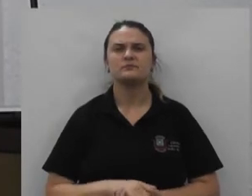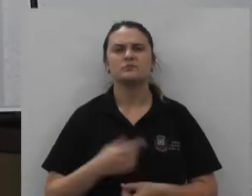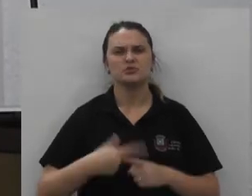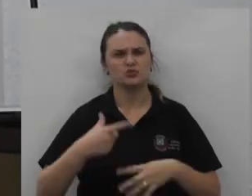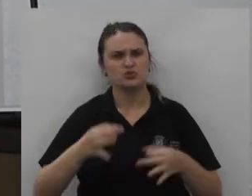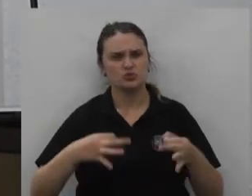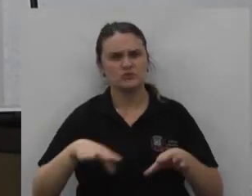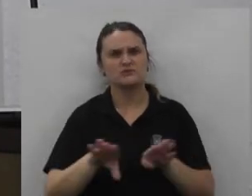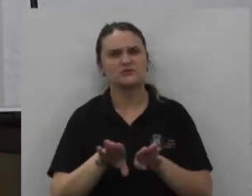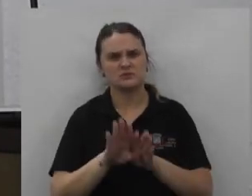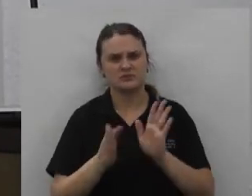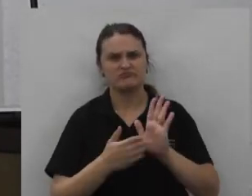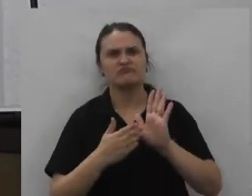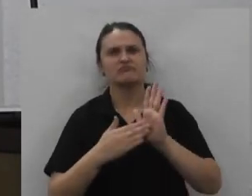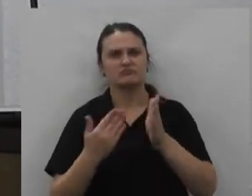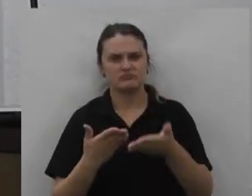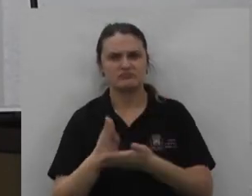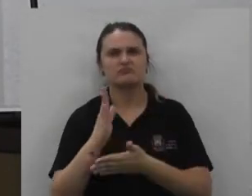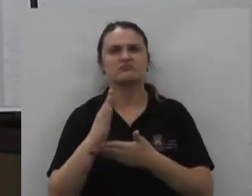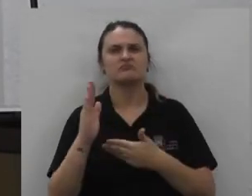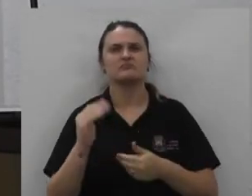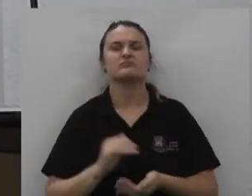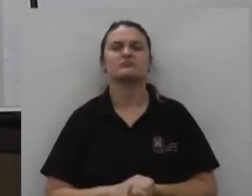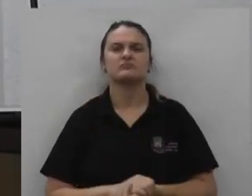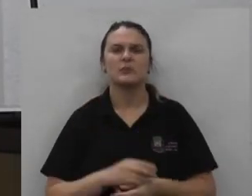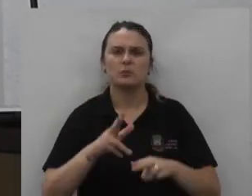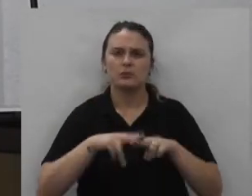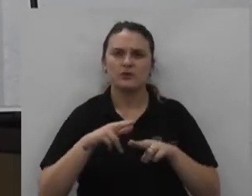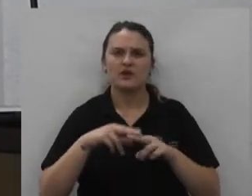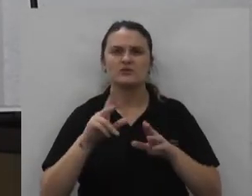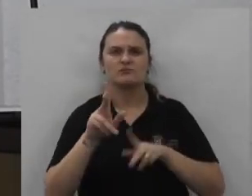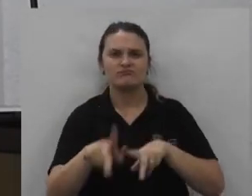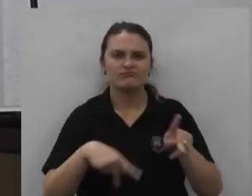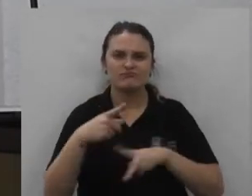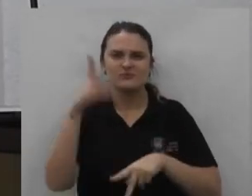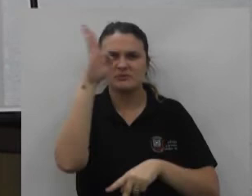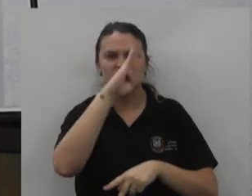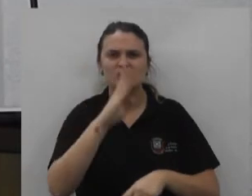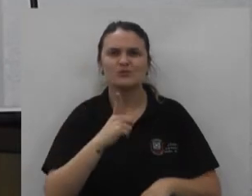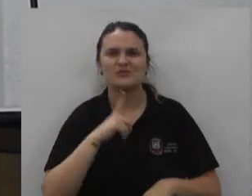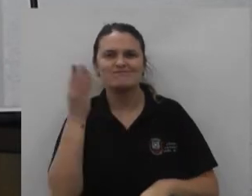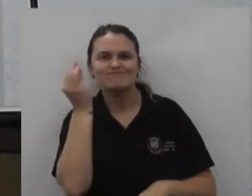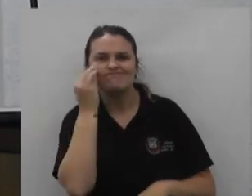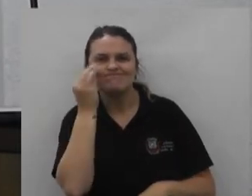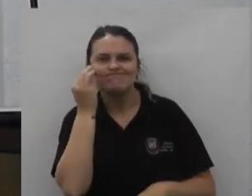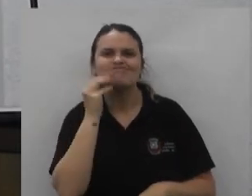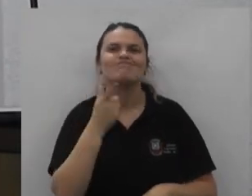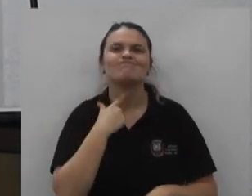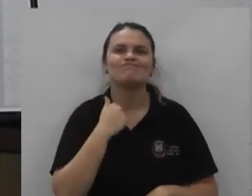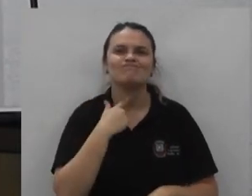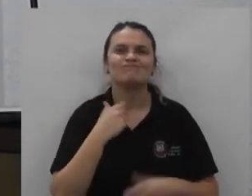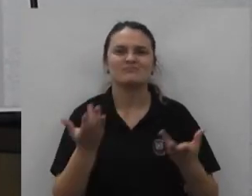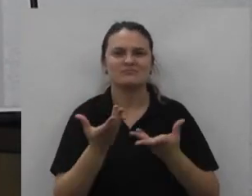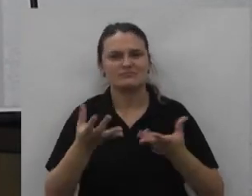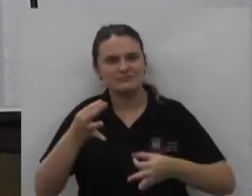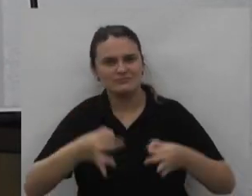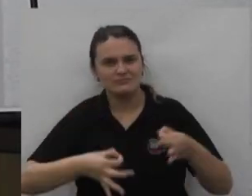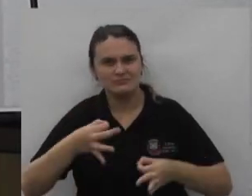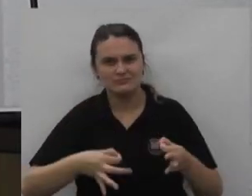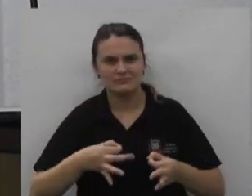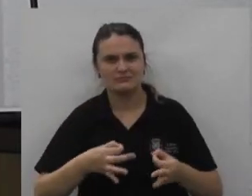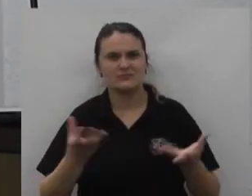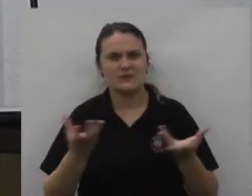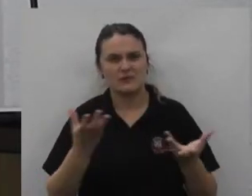juízes exatamente na busca na sede de justiça